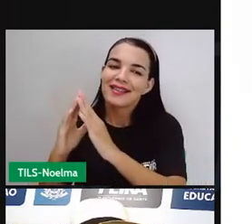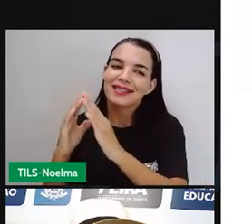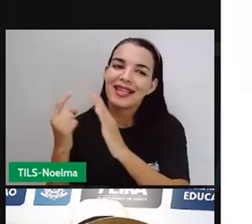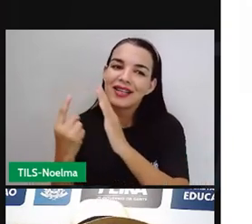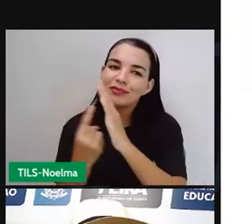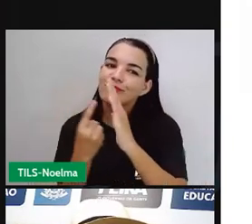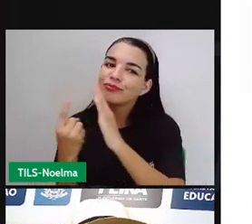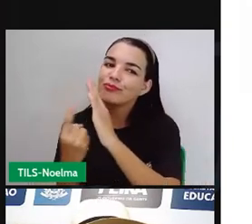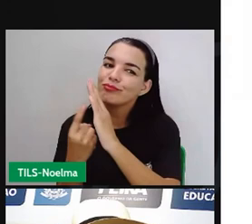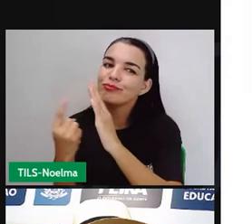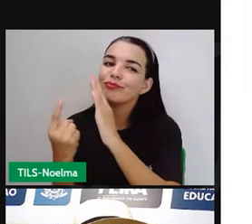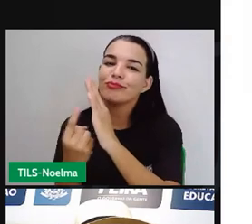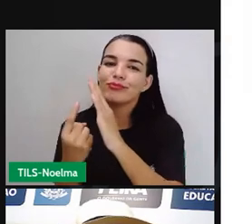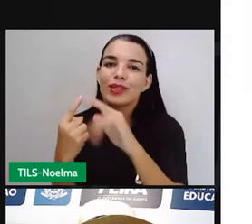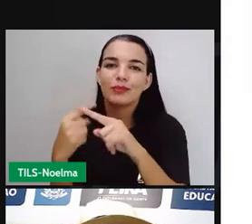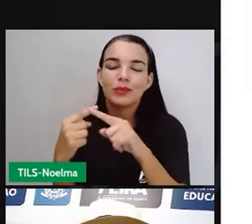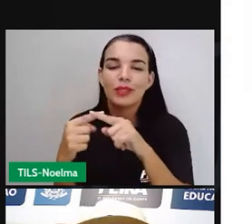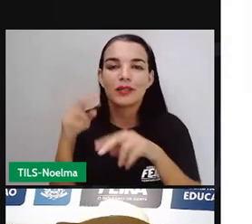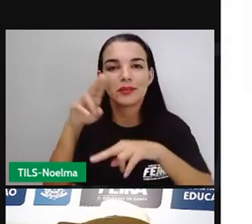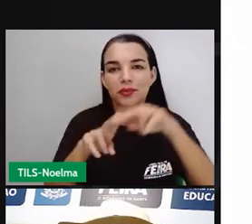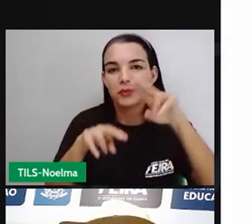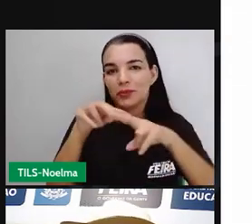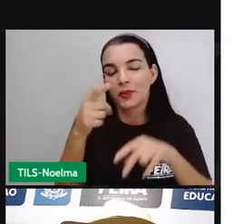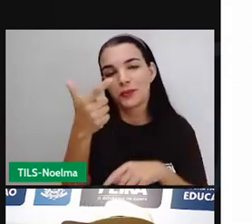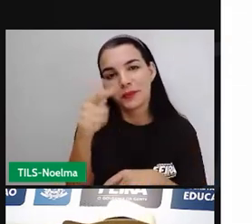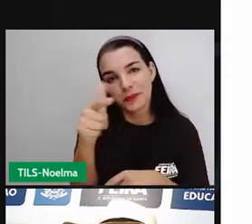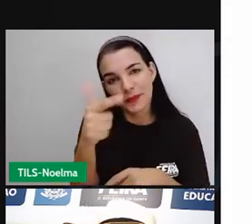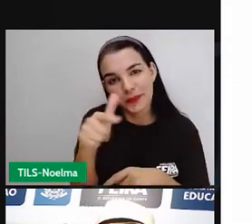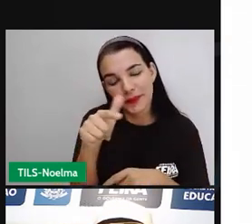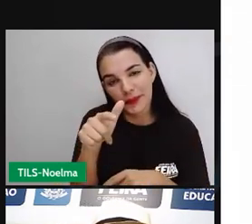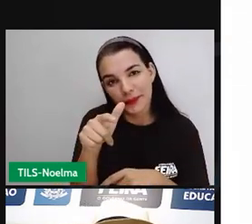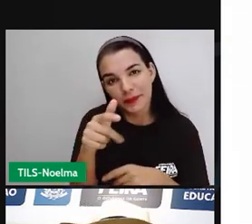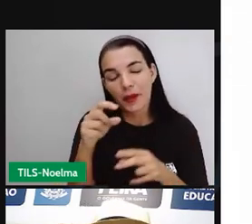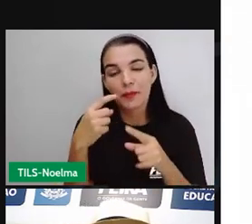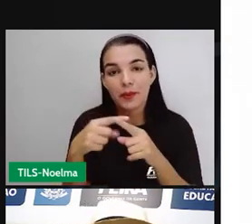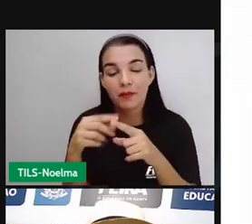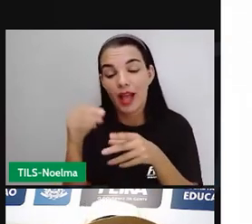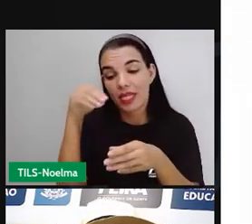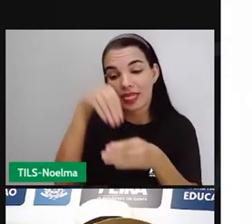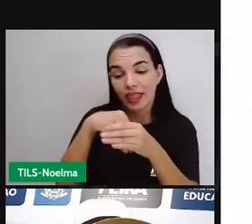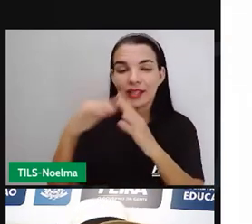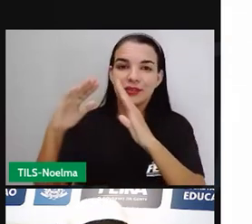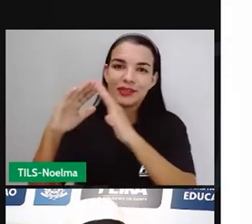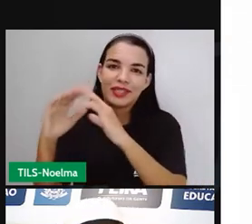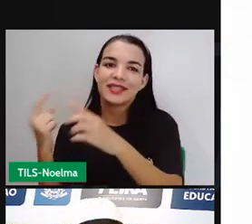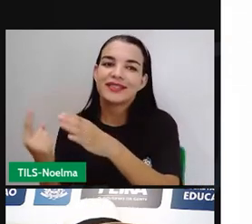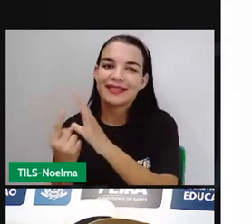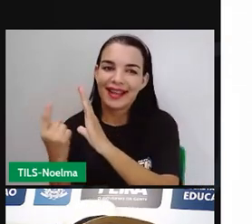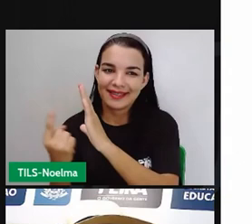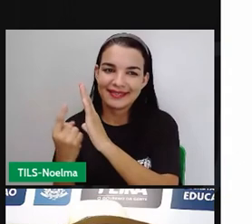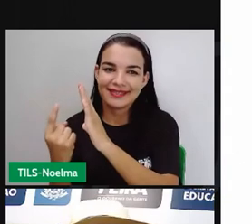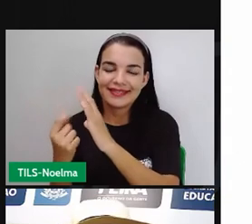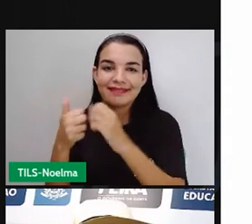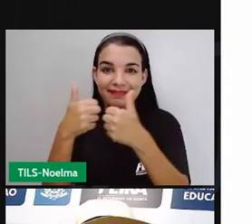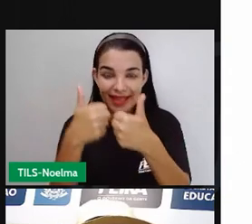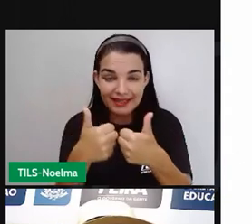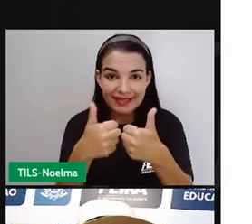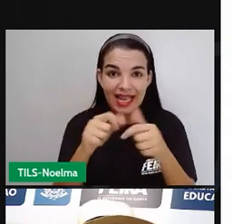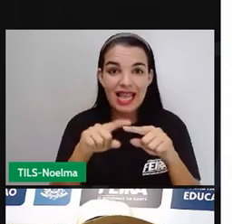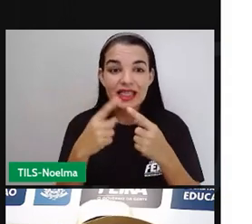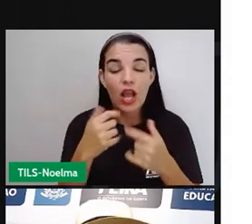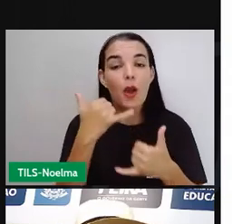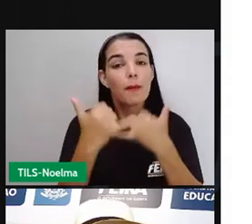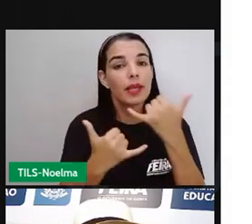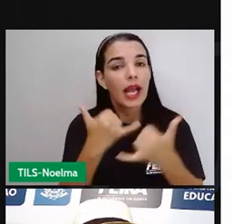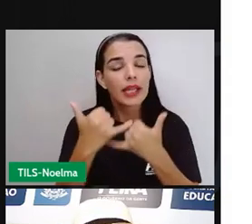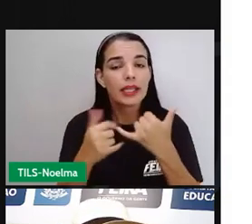quarentena, onde nossa festa junina vai ser na nossa própria residência, na nossa própria casa, certo? Brincadeiras que seus